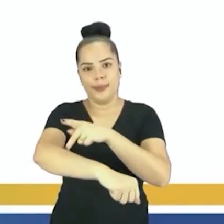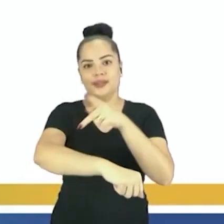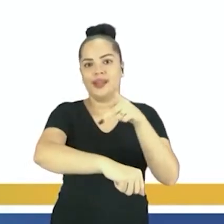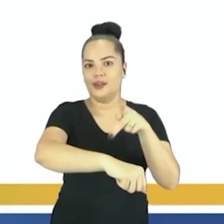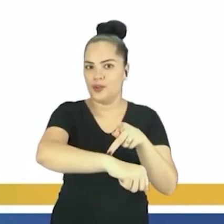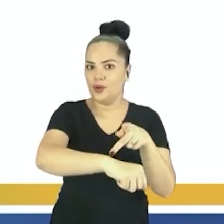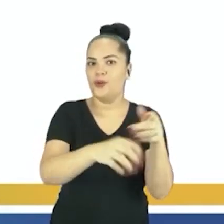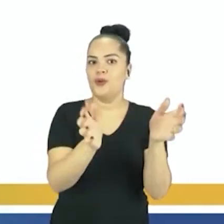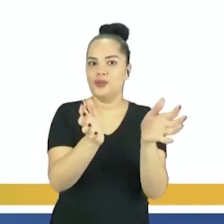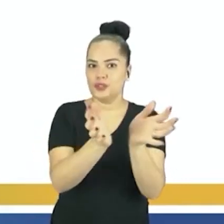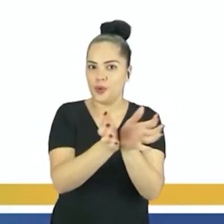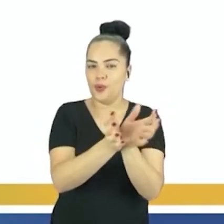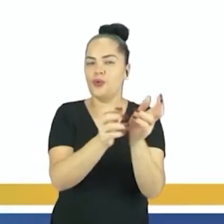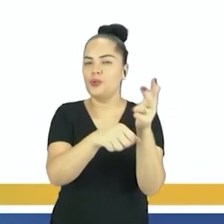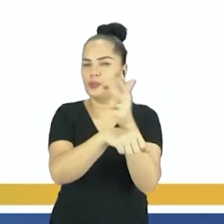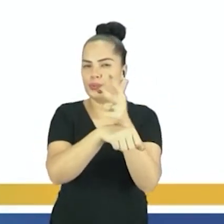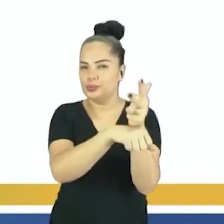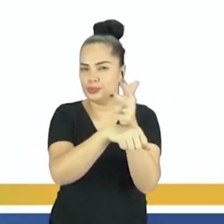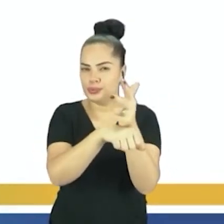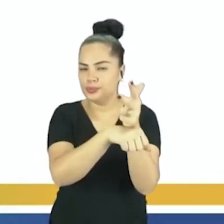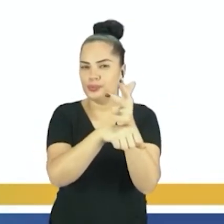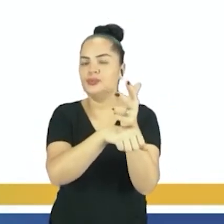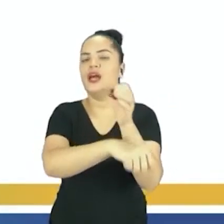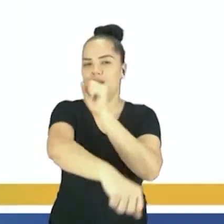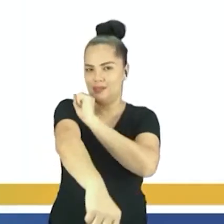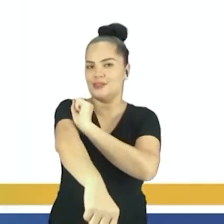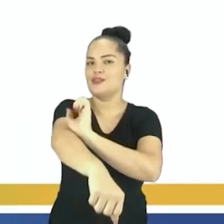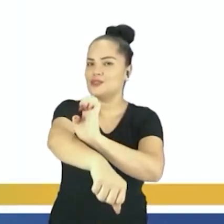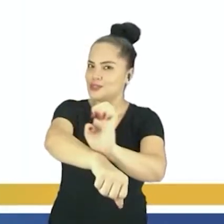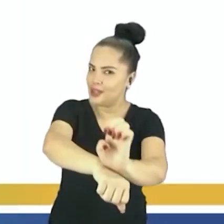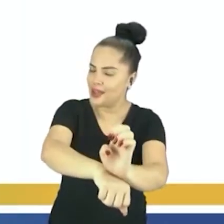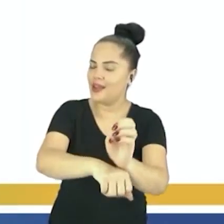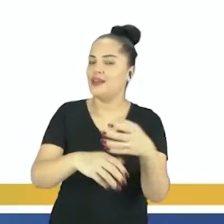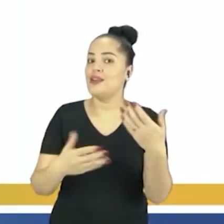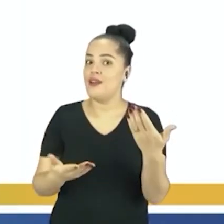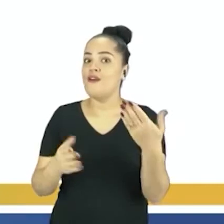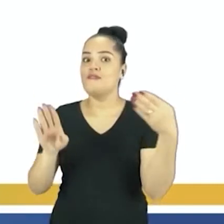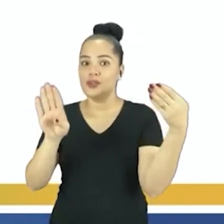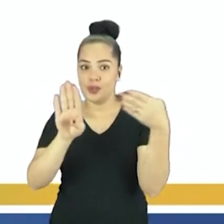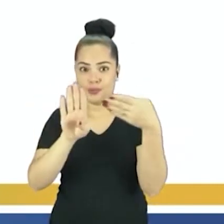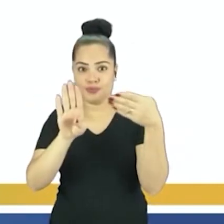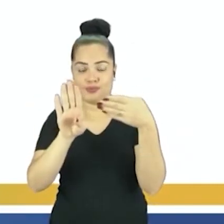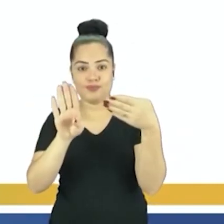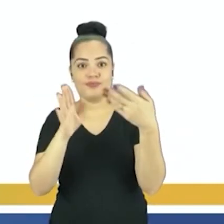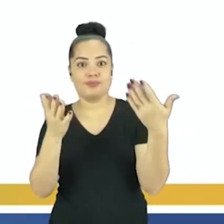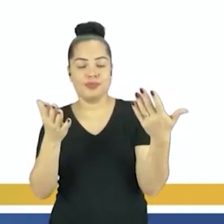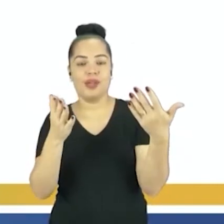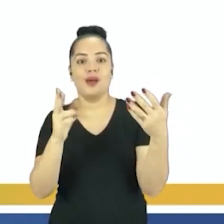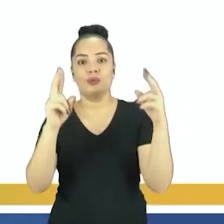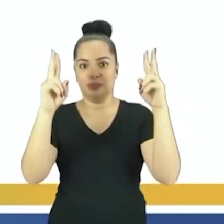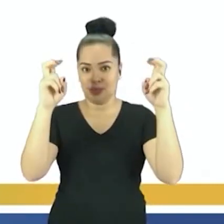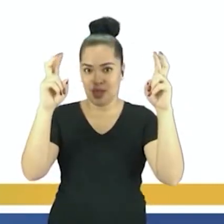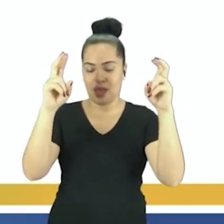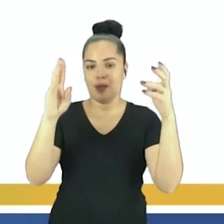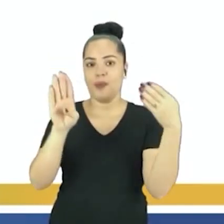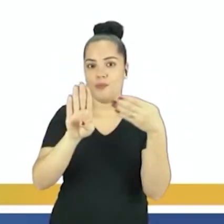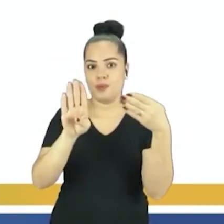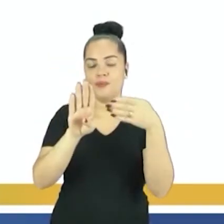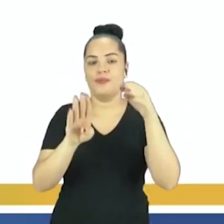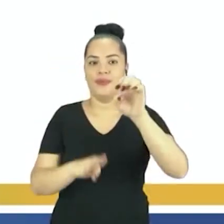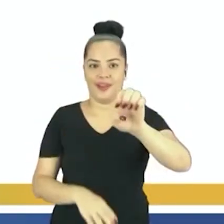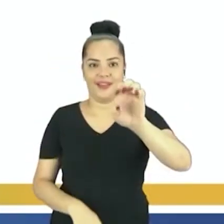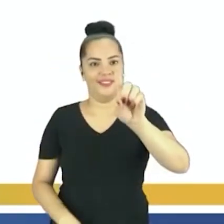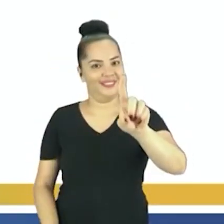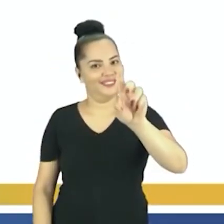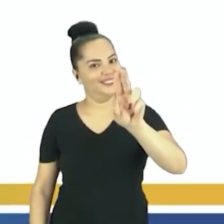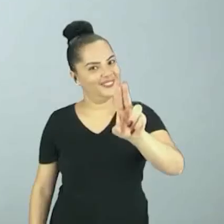equipe de filmagem e edição. E os interessados nesse conteúdo ou outros componentes curriculares, basta acessar a plataforma